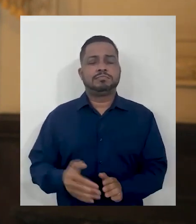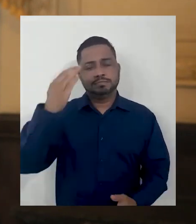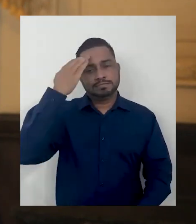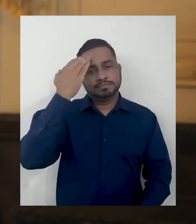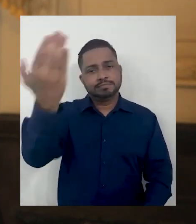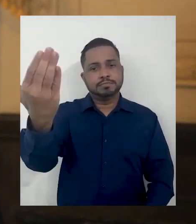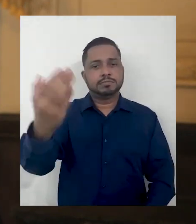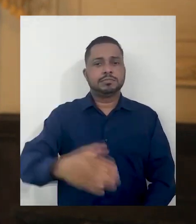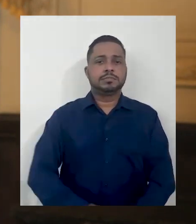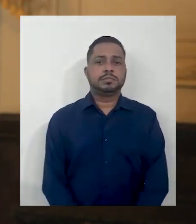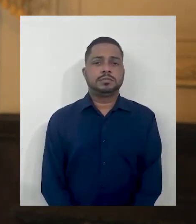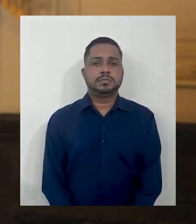Muito obrigado.